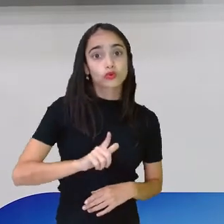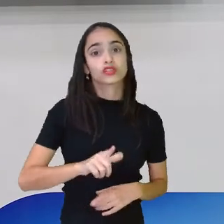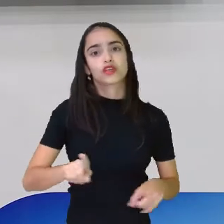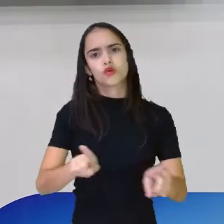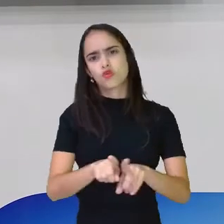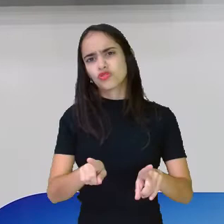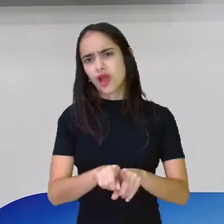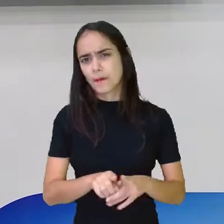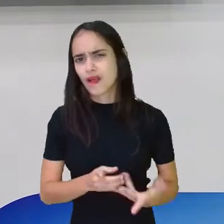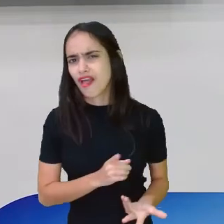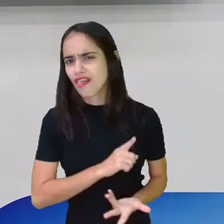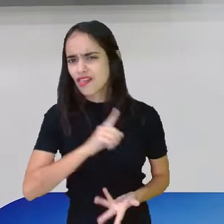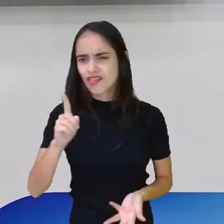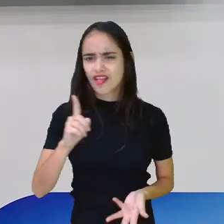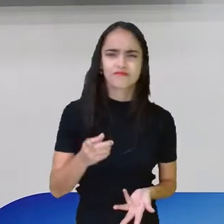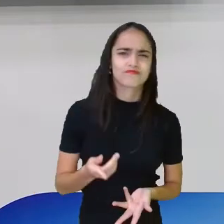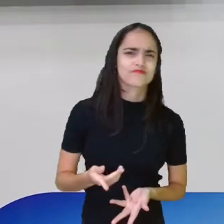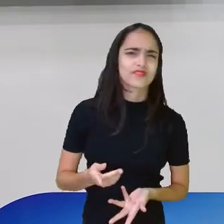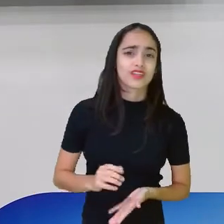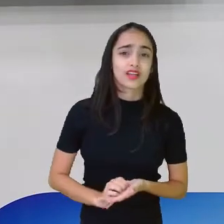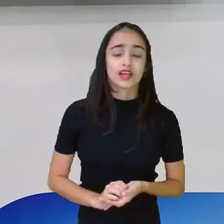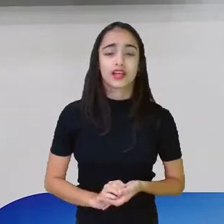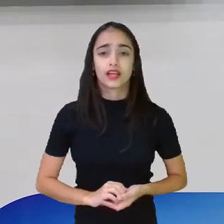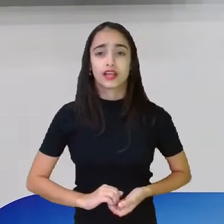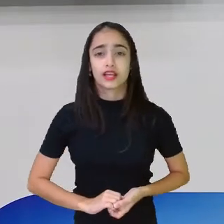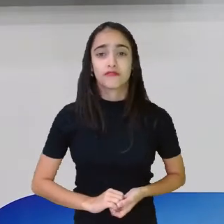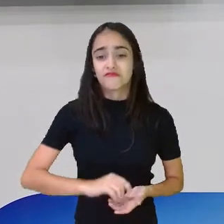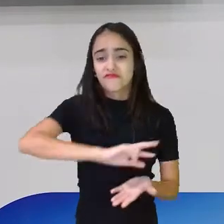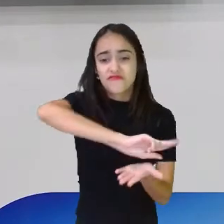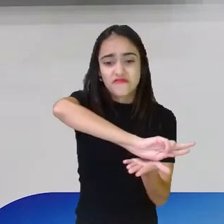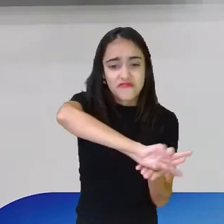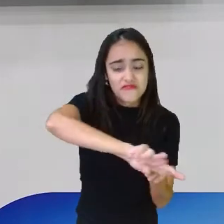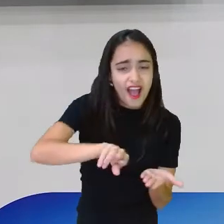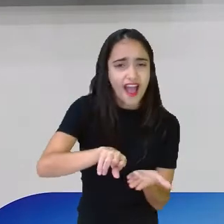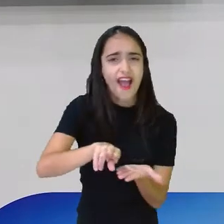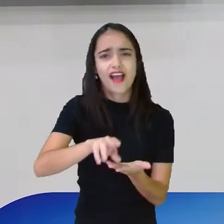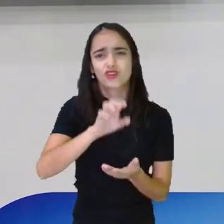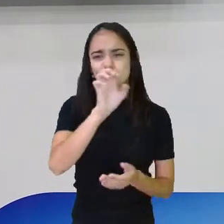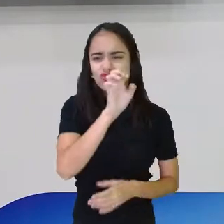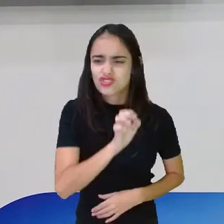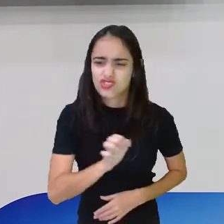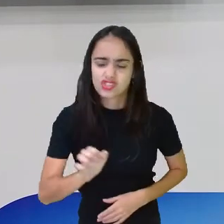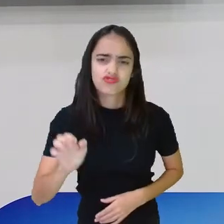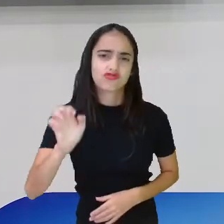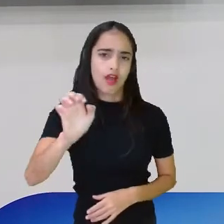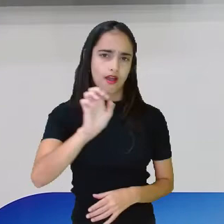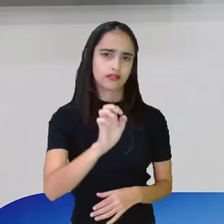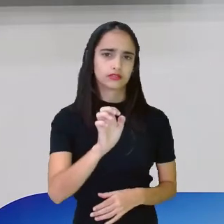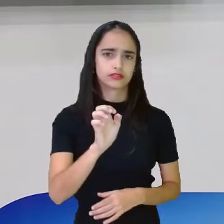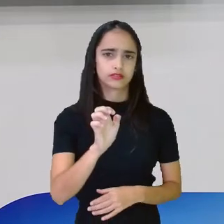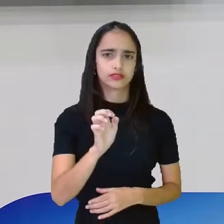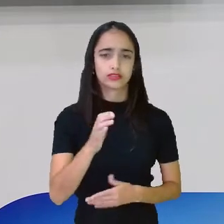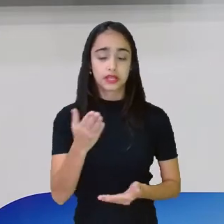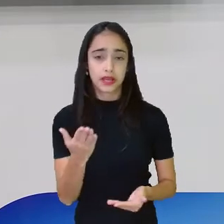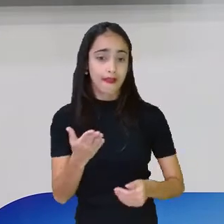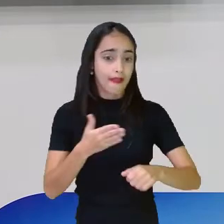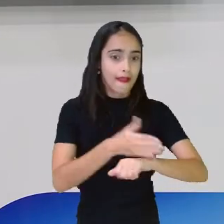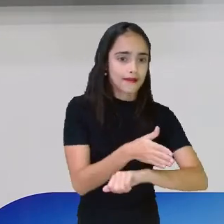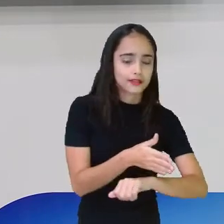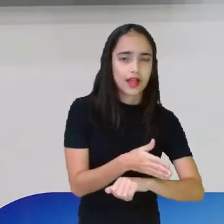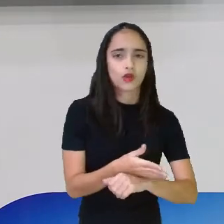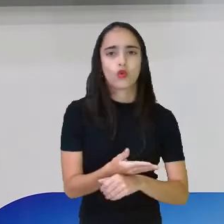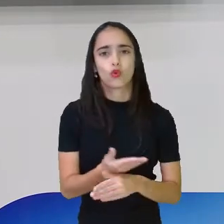Paraíba, Rio Grande, Ceará e Piauí e Pará entraram aqui na conversa. E em